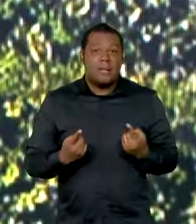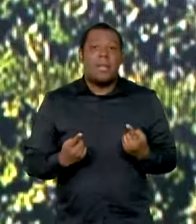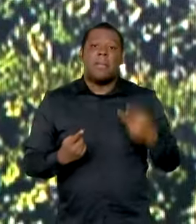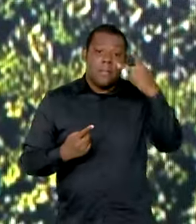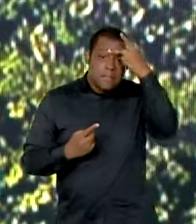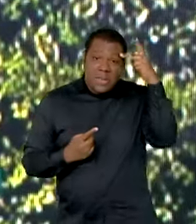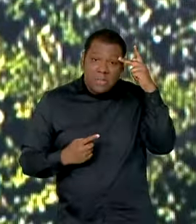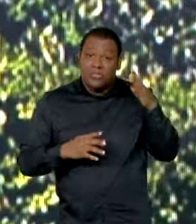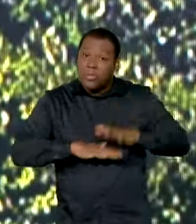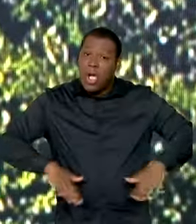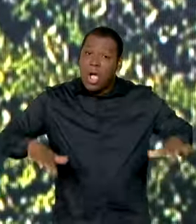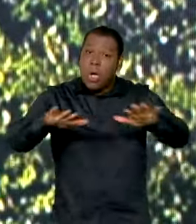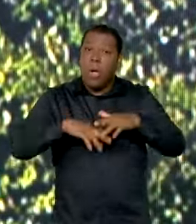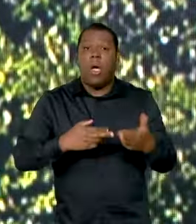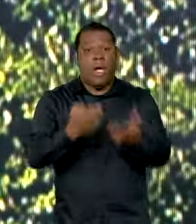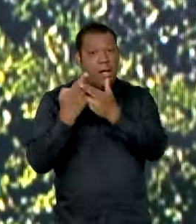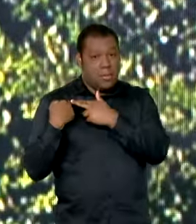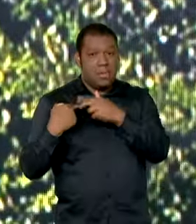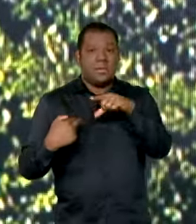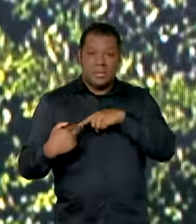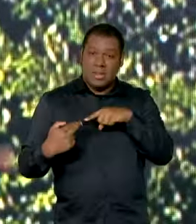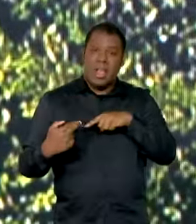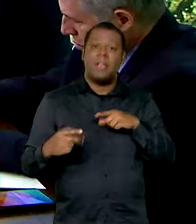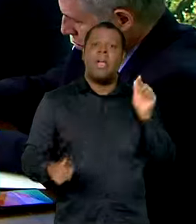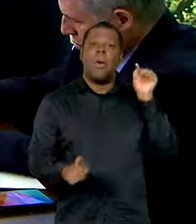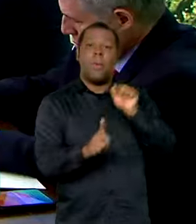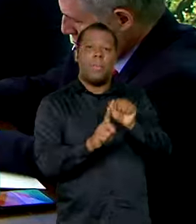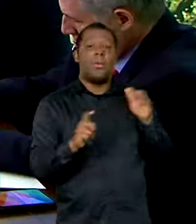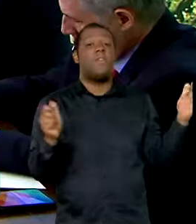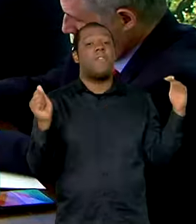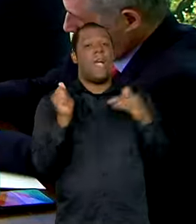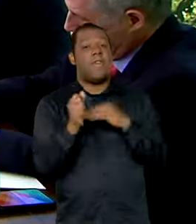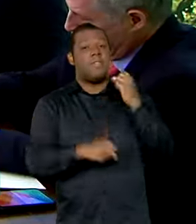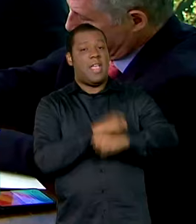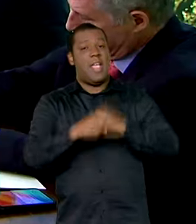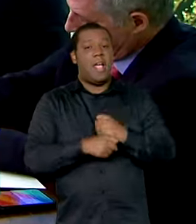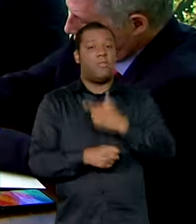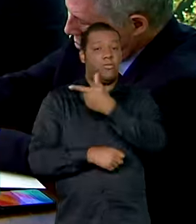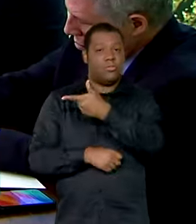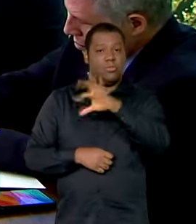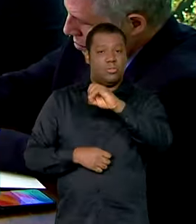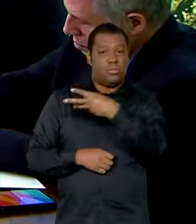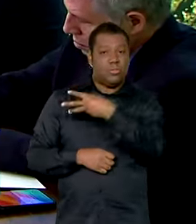gente vai anunciar o mundo de desmatamento zero nesse país.